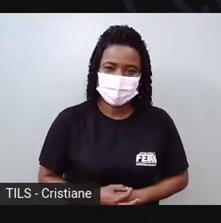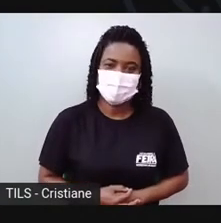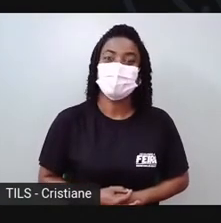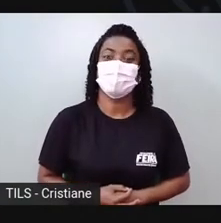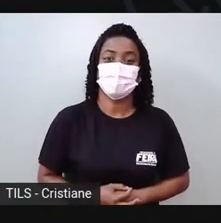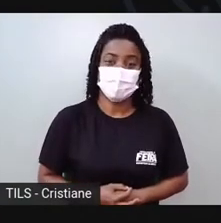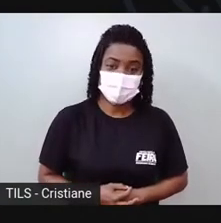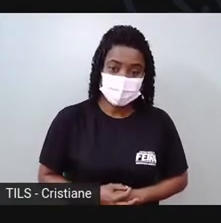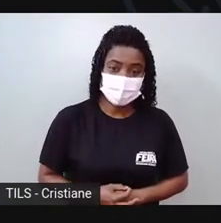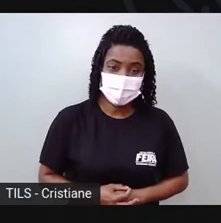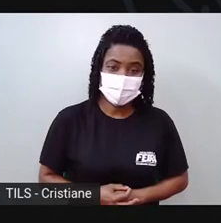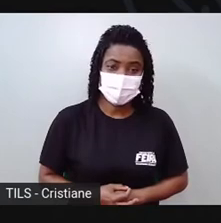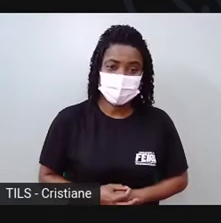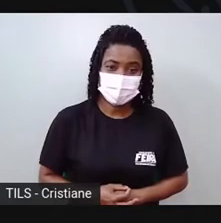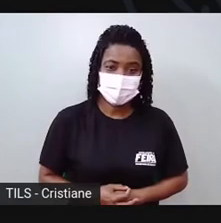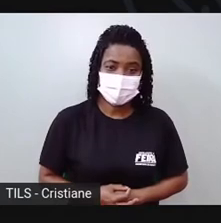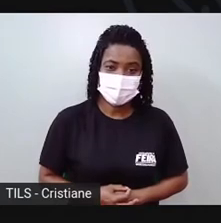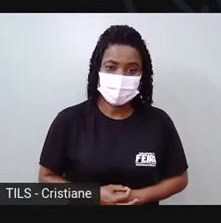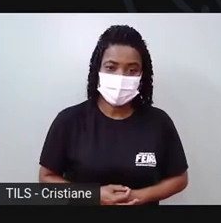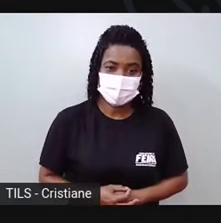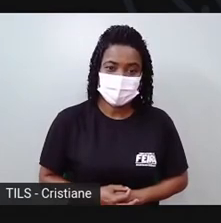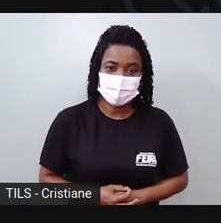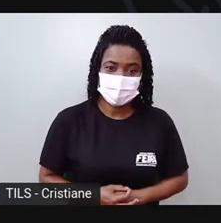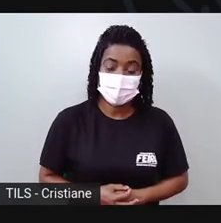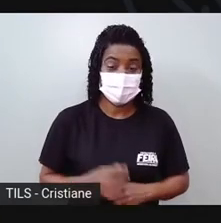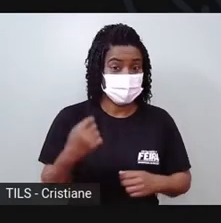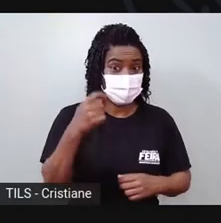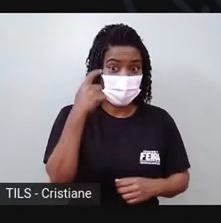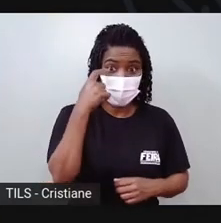agora o olhinho.